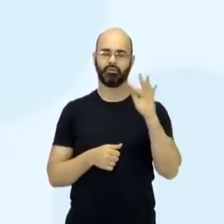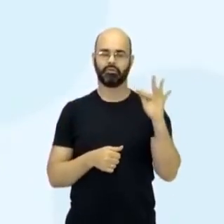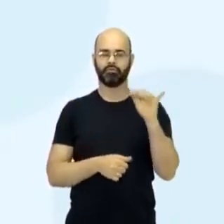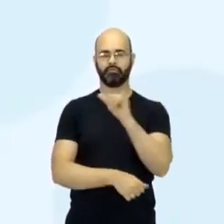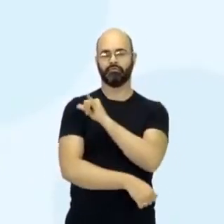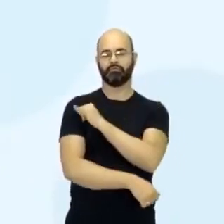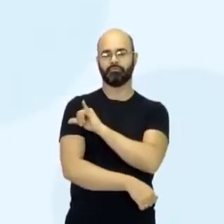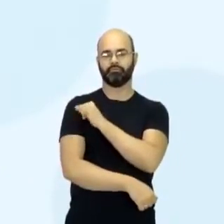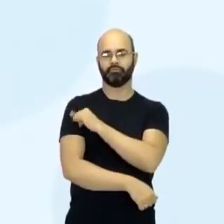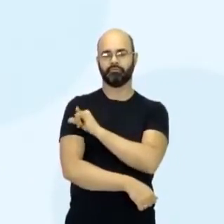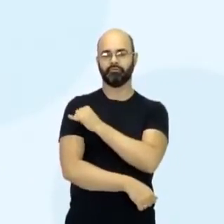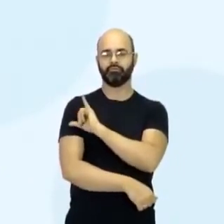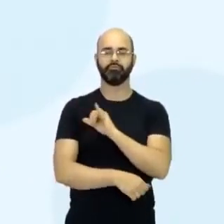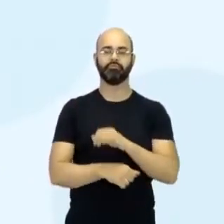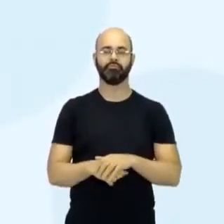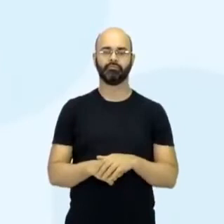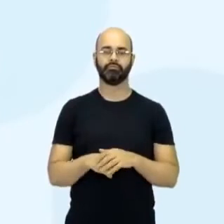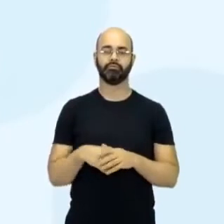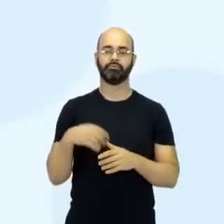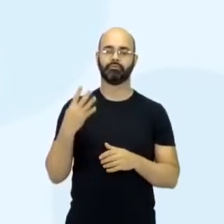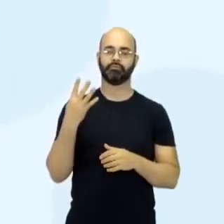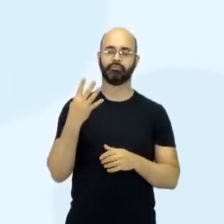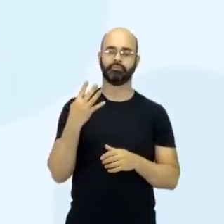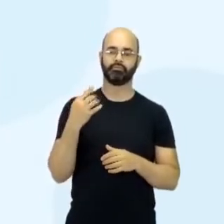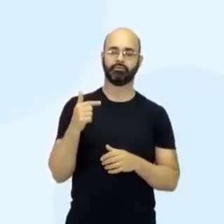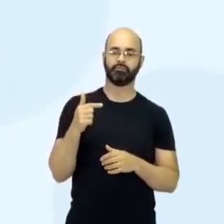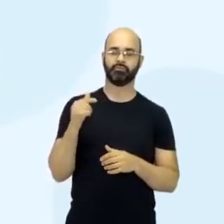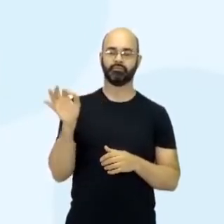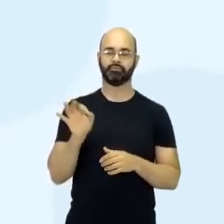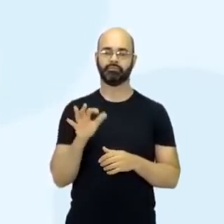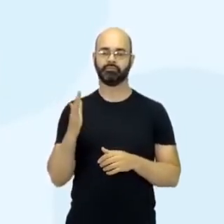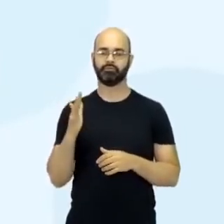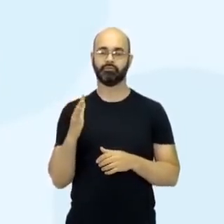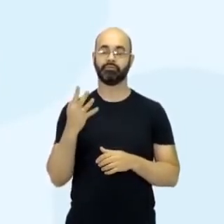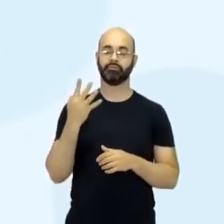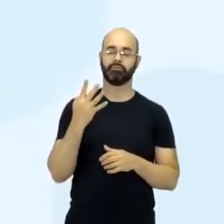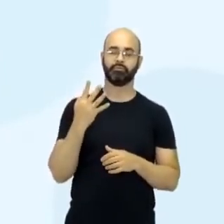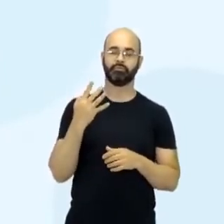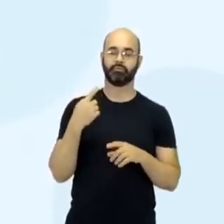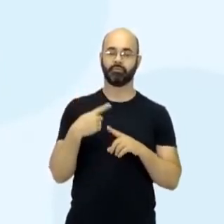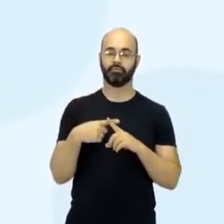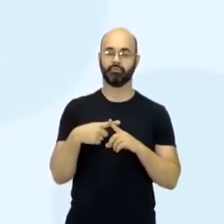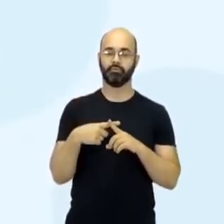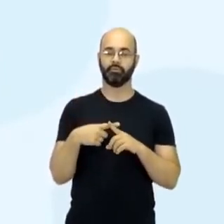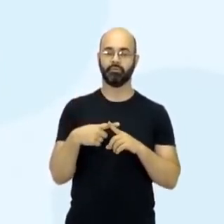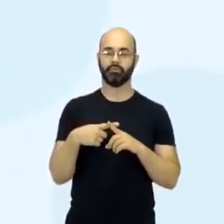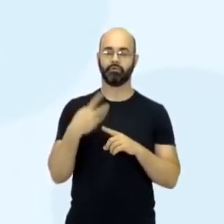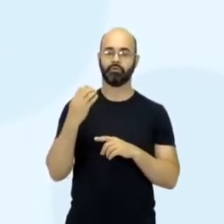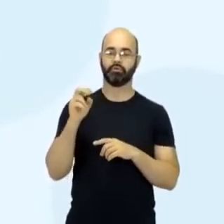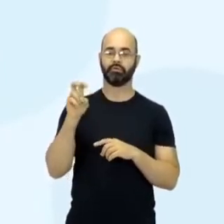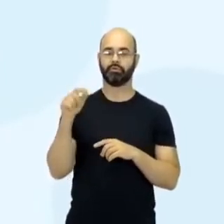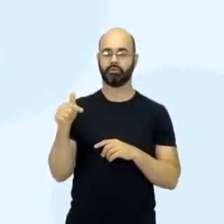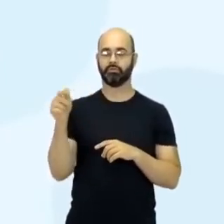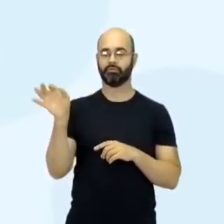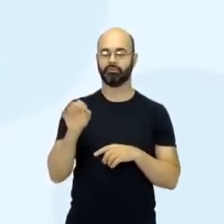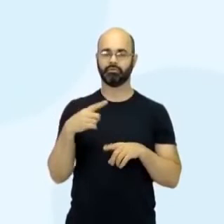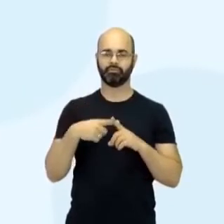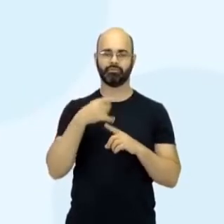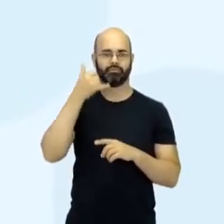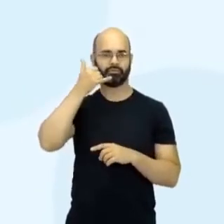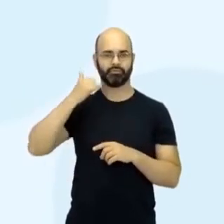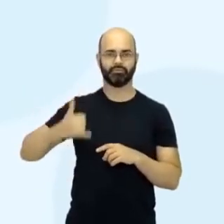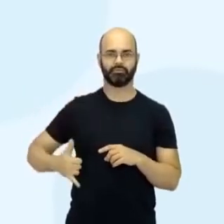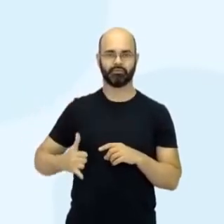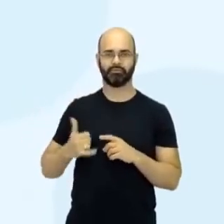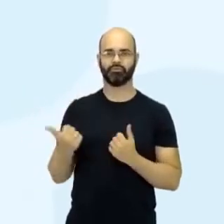57% dos domicílios que têm aí telefone fixo, né? Porque o celular veio para substituir e